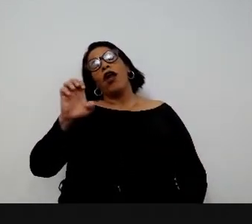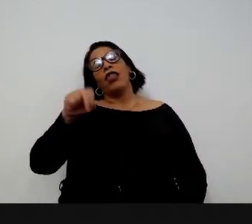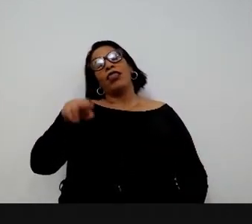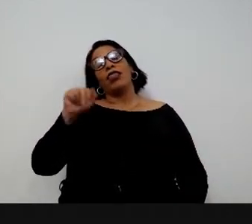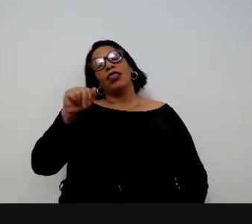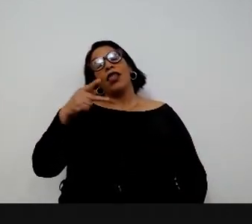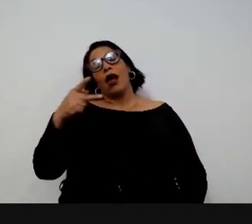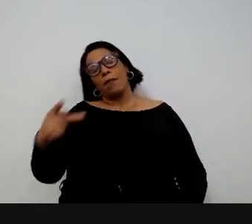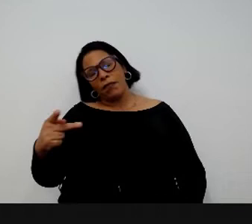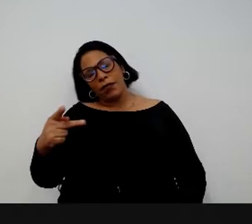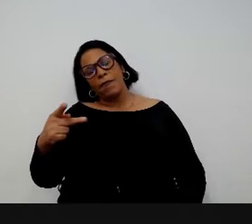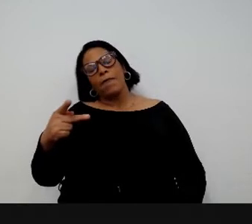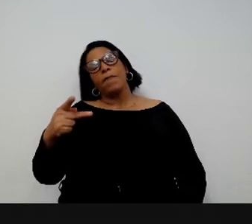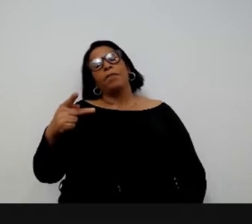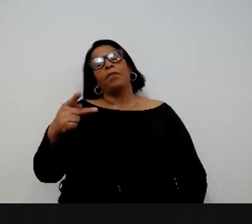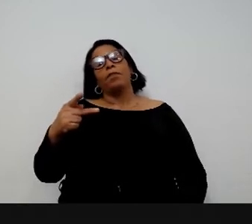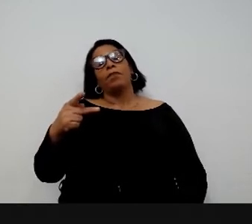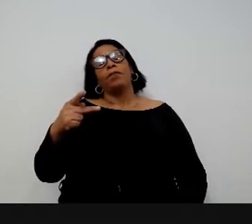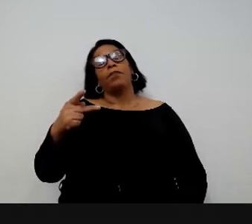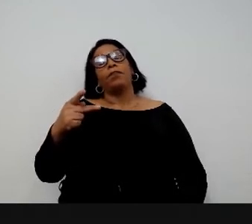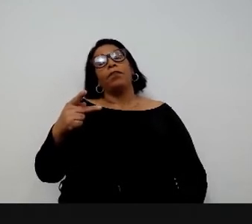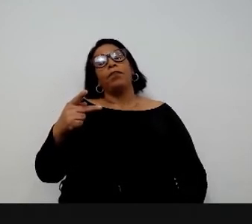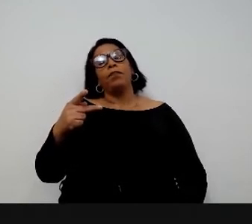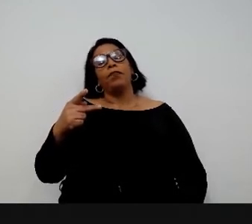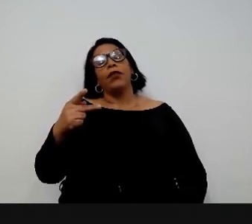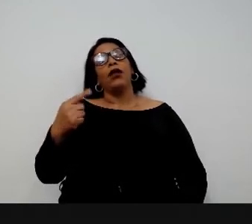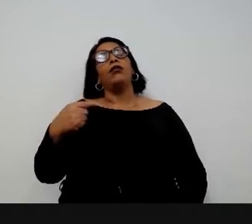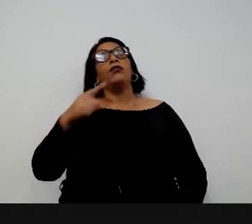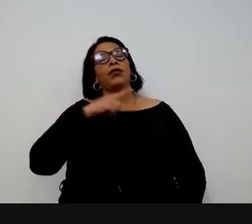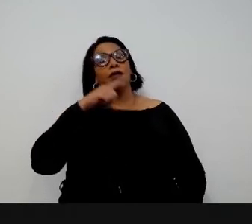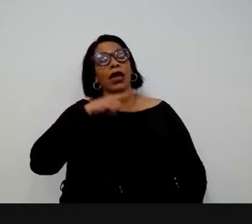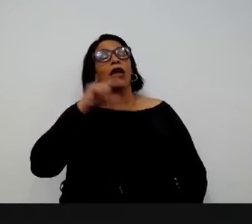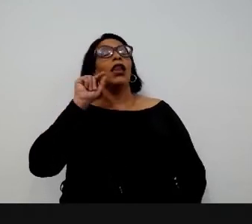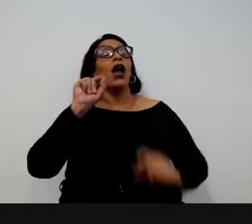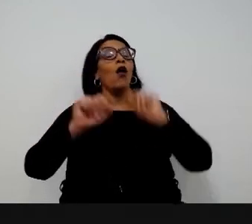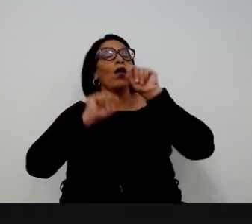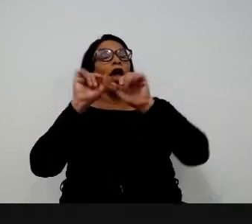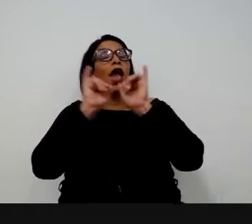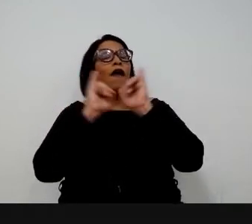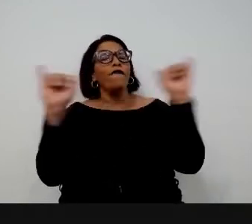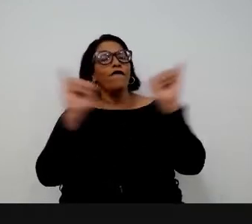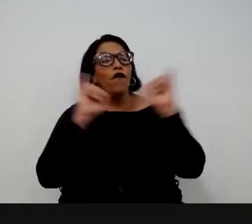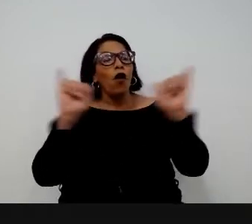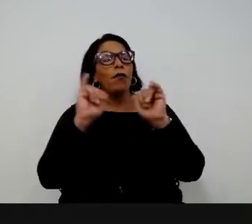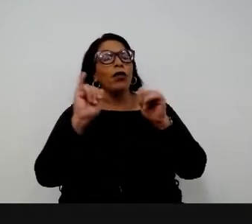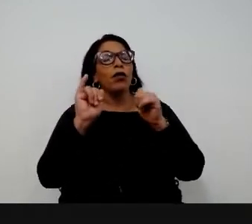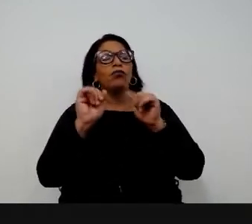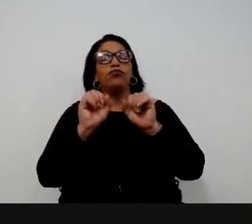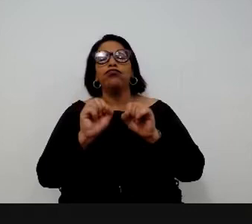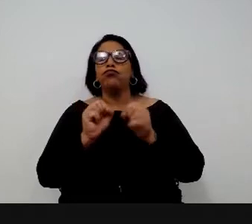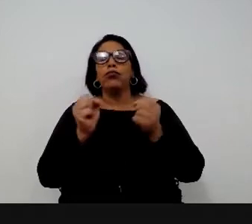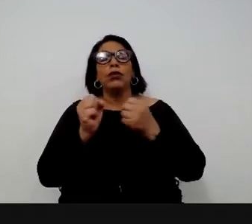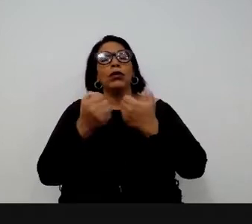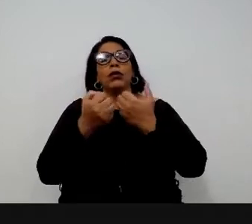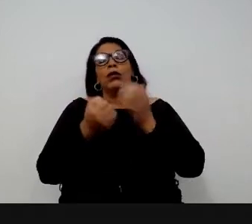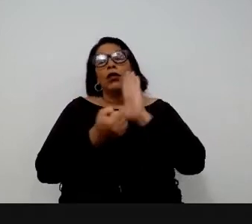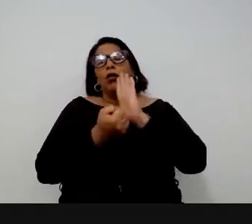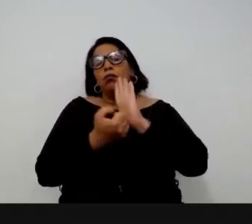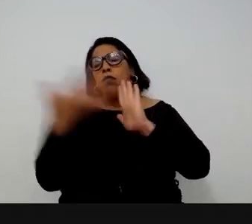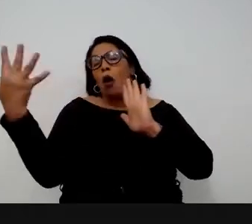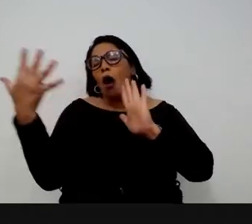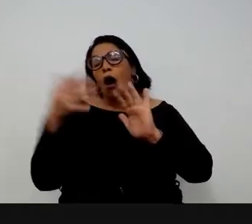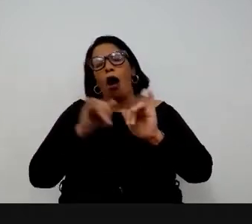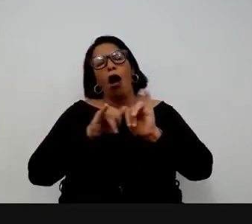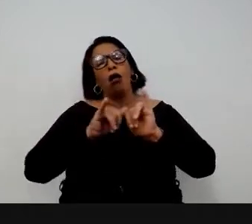.gov.br e nós temos no InfoGov várias bases de dados que a gente